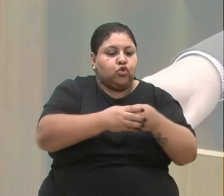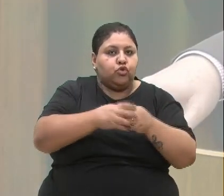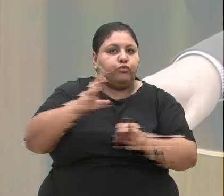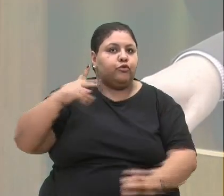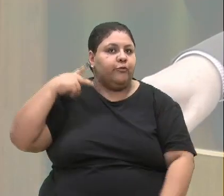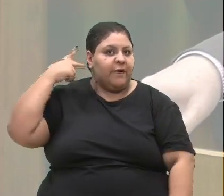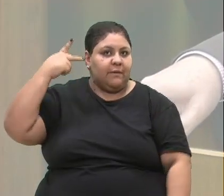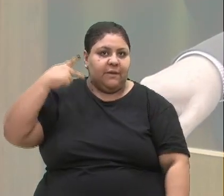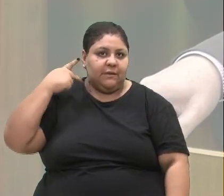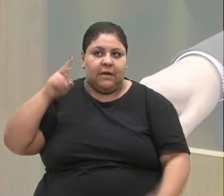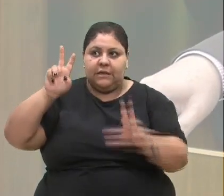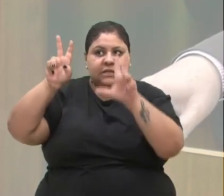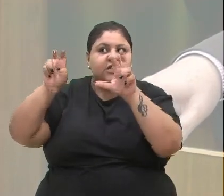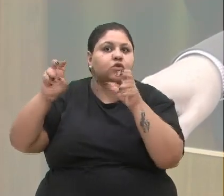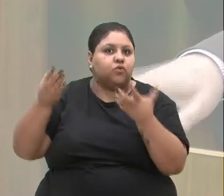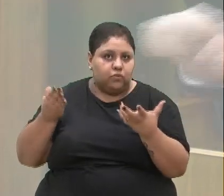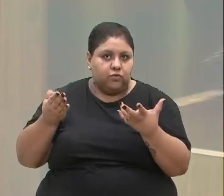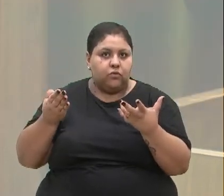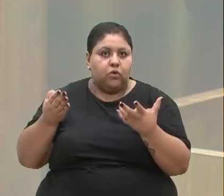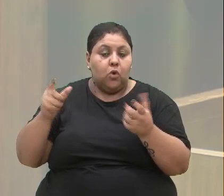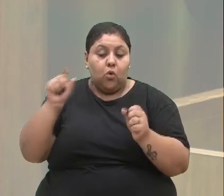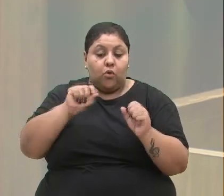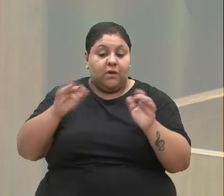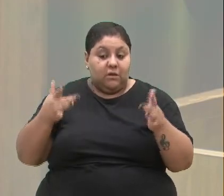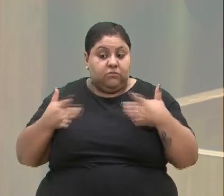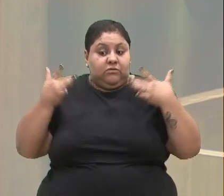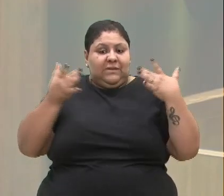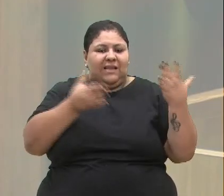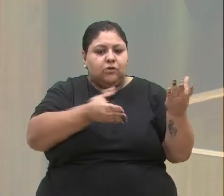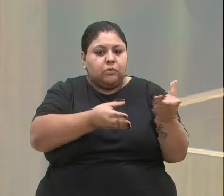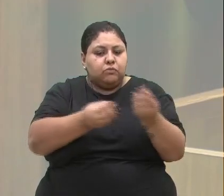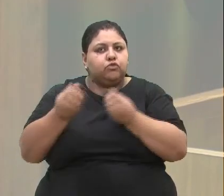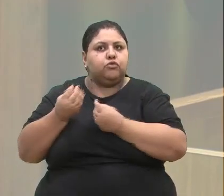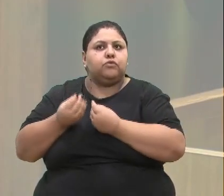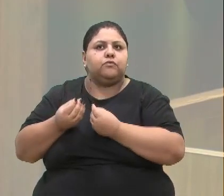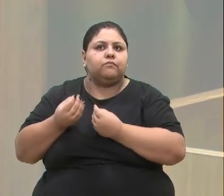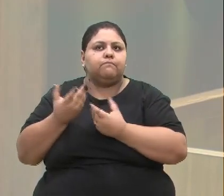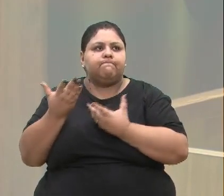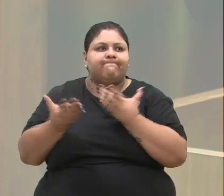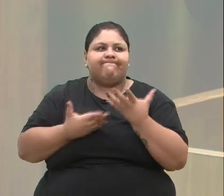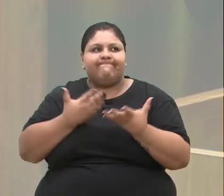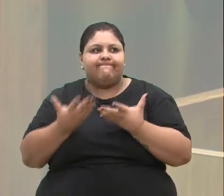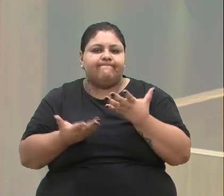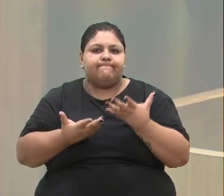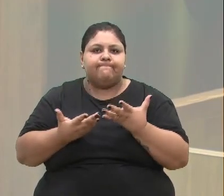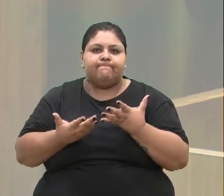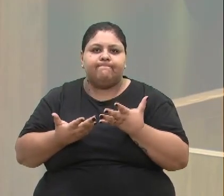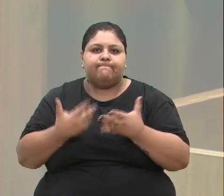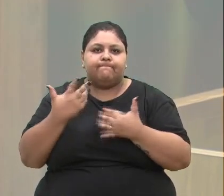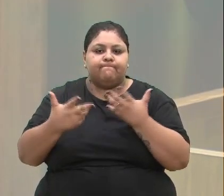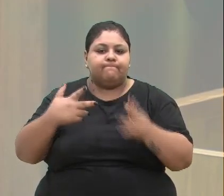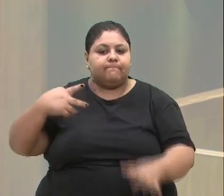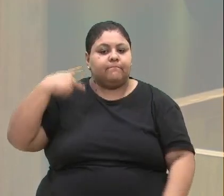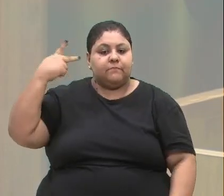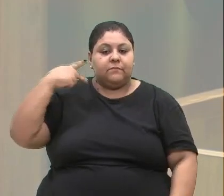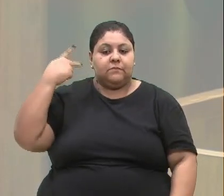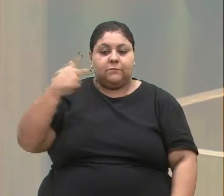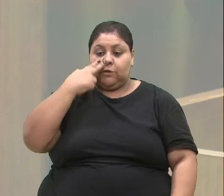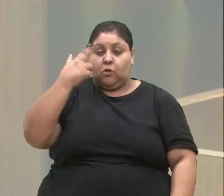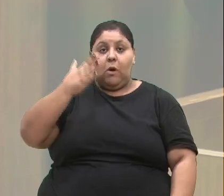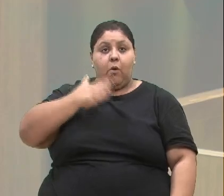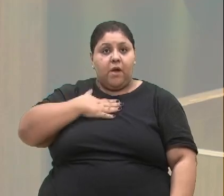algo que tem me assustado muito é quando um vereador como eu,